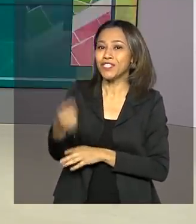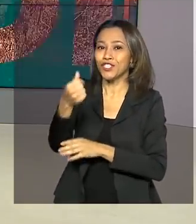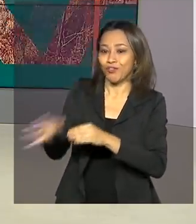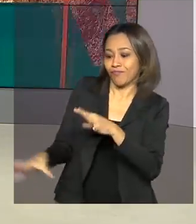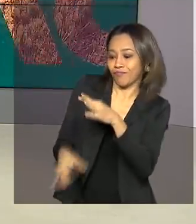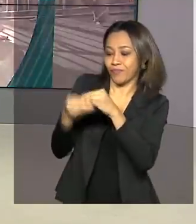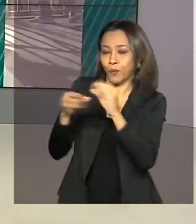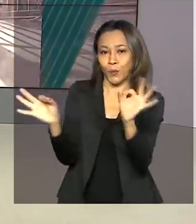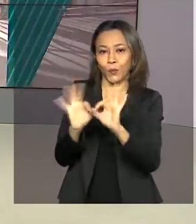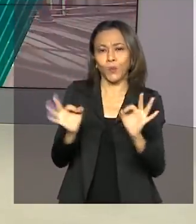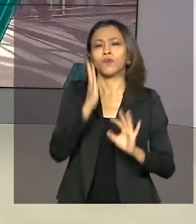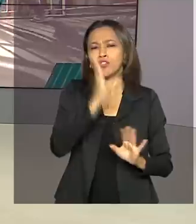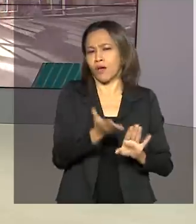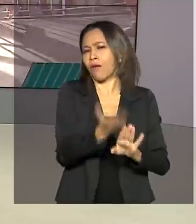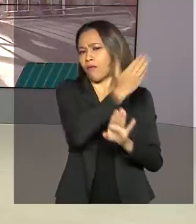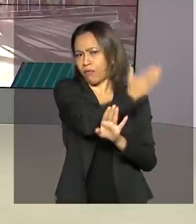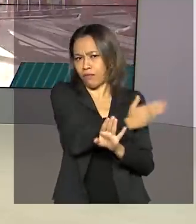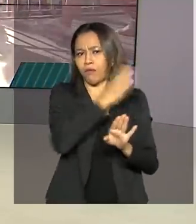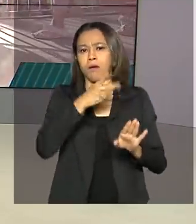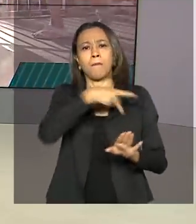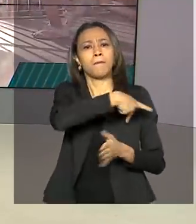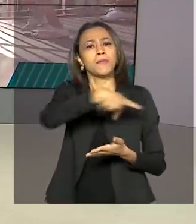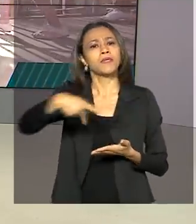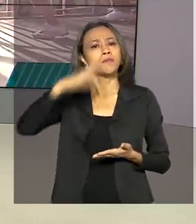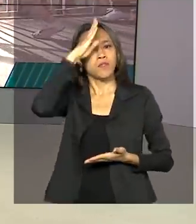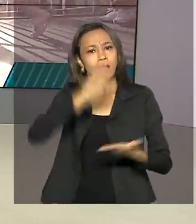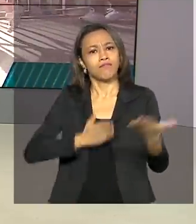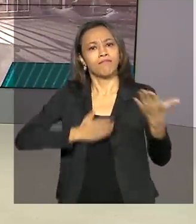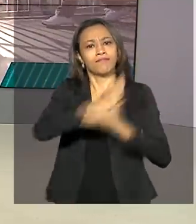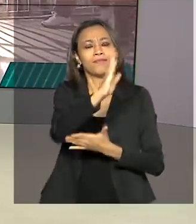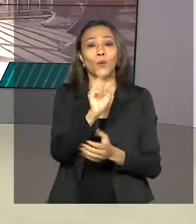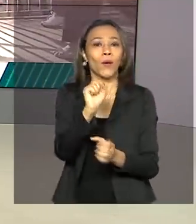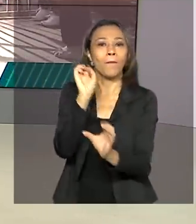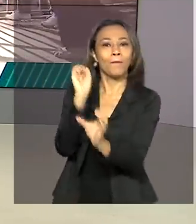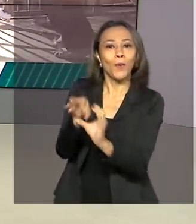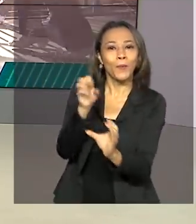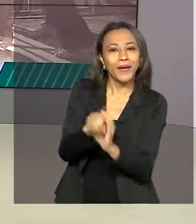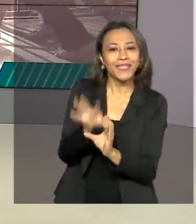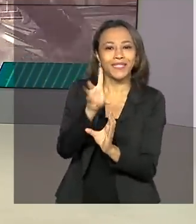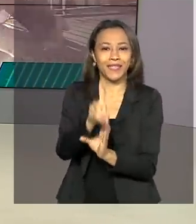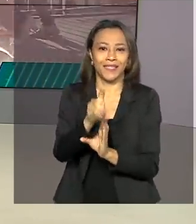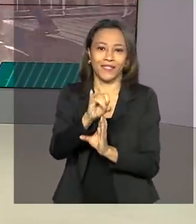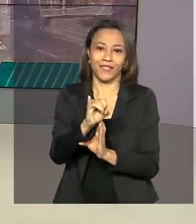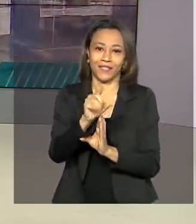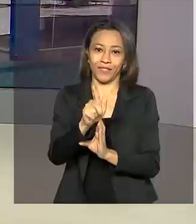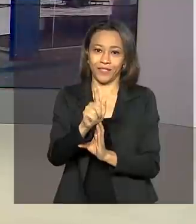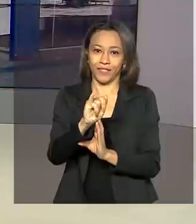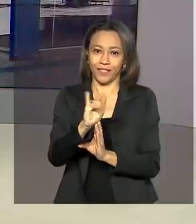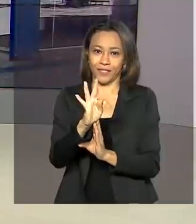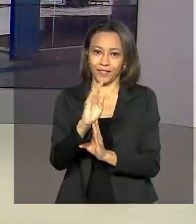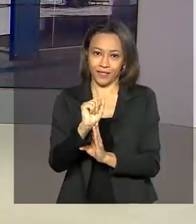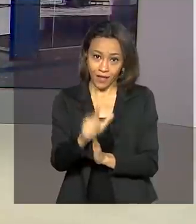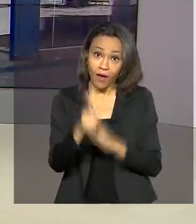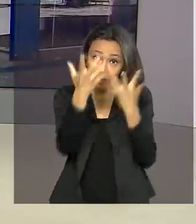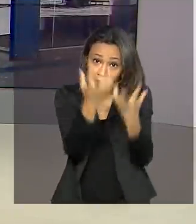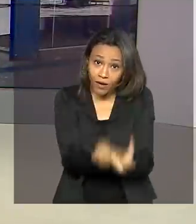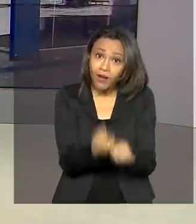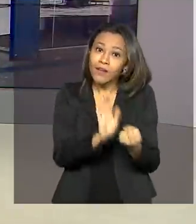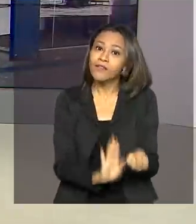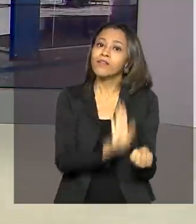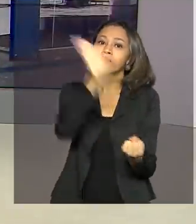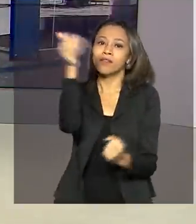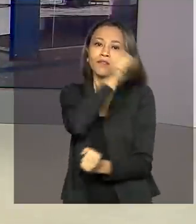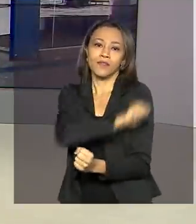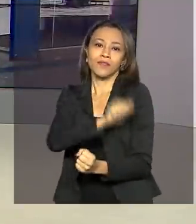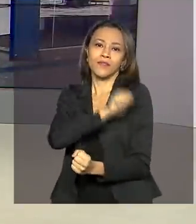sancionada pelo presidente Jair Bolsonaro a poupança social digital. Nós vamos então ao Rio de Janeiro. O repórter Maurício de Almeida tem